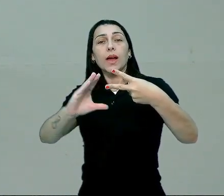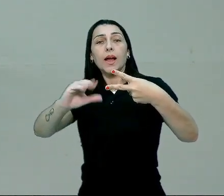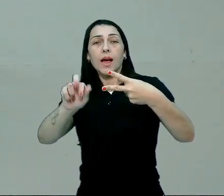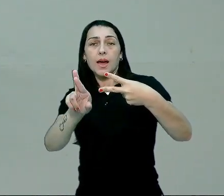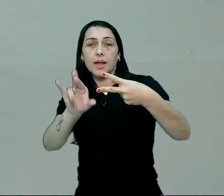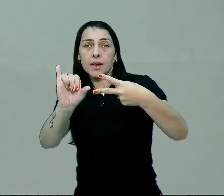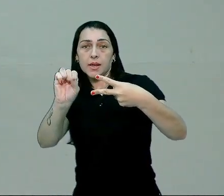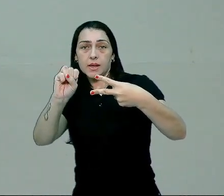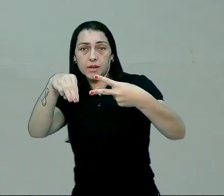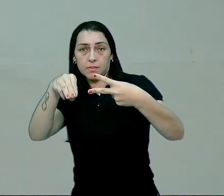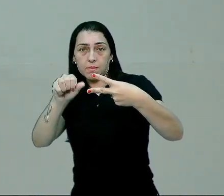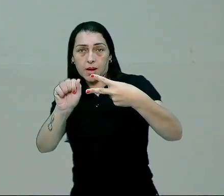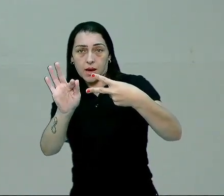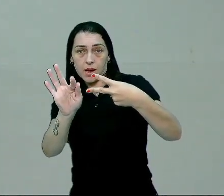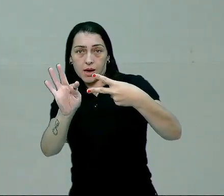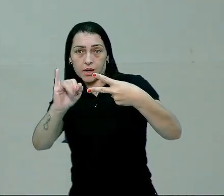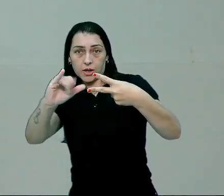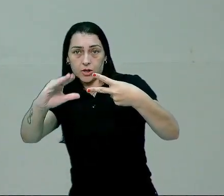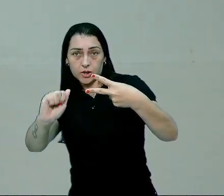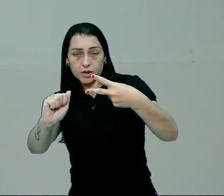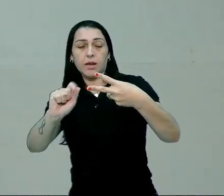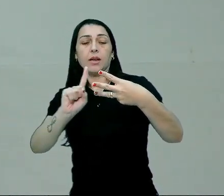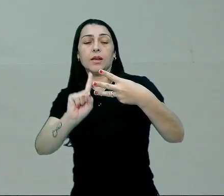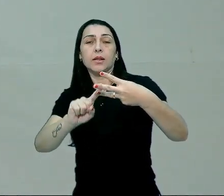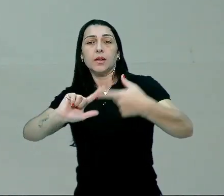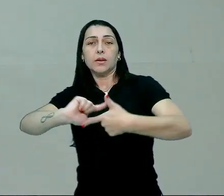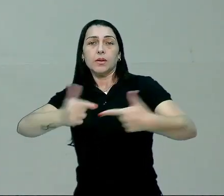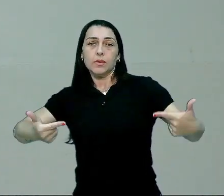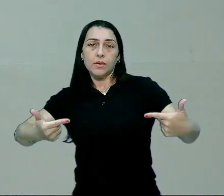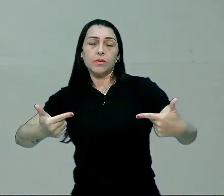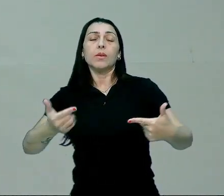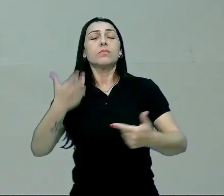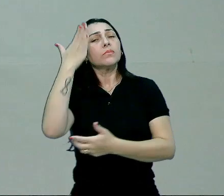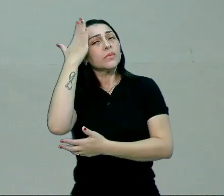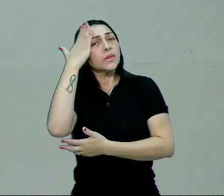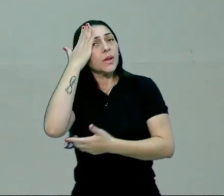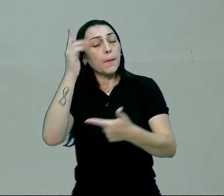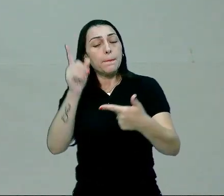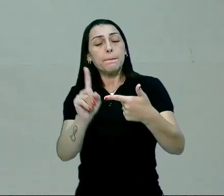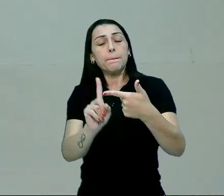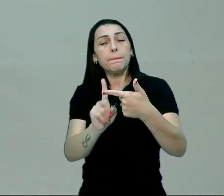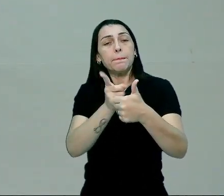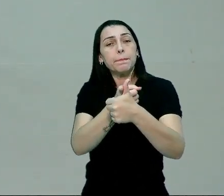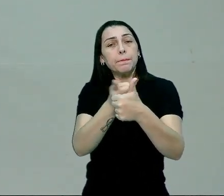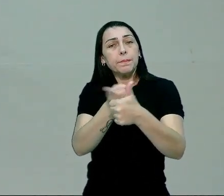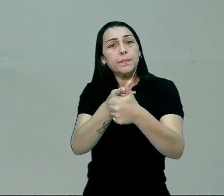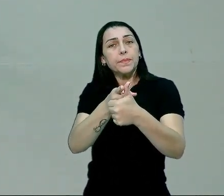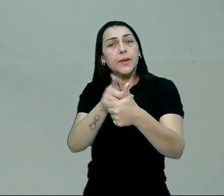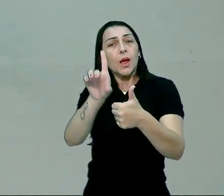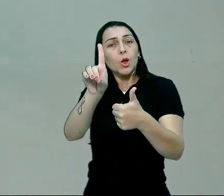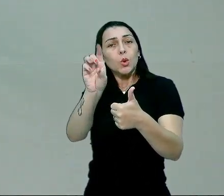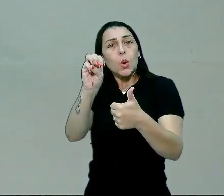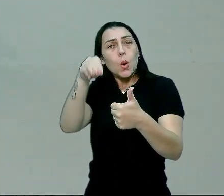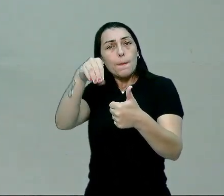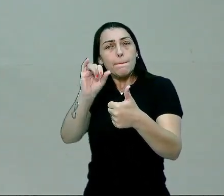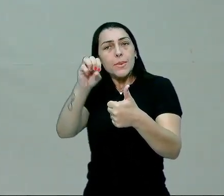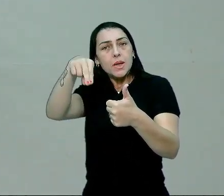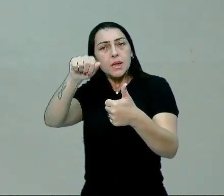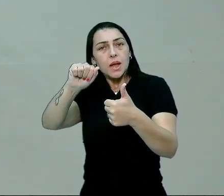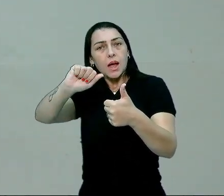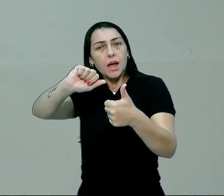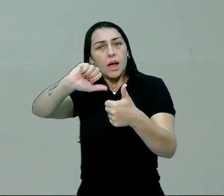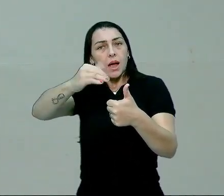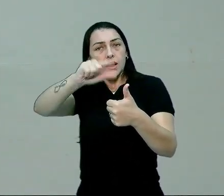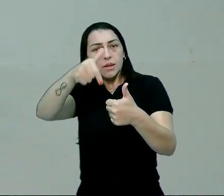carismática e dominação tradicional. Vamos entender primeiro a palavra dominação. Quando a gente